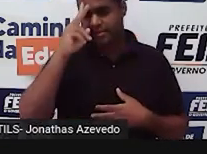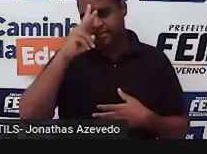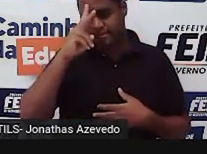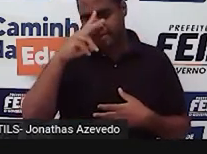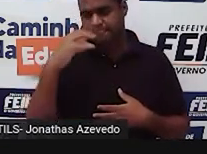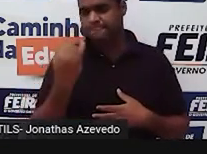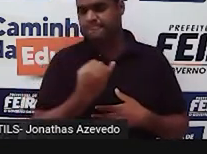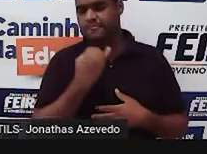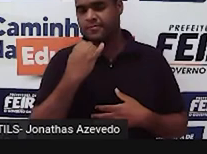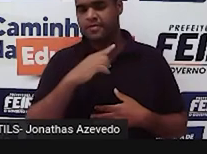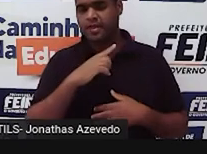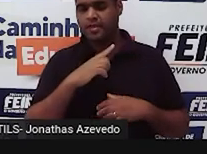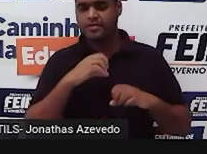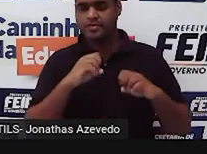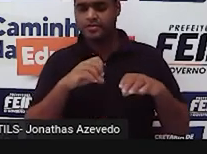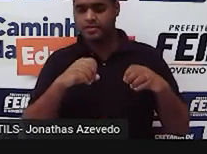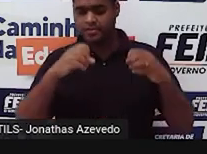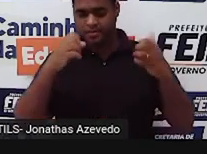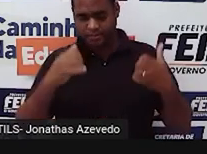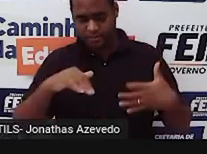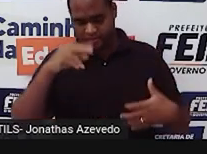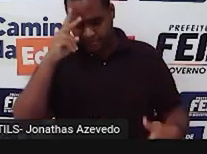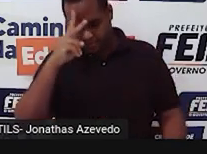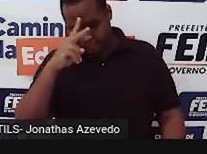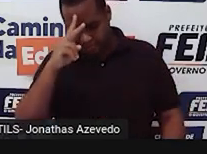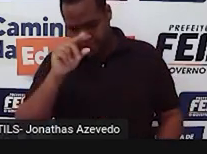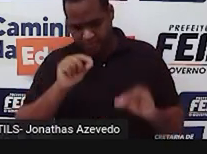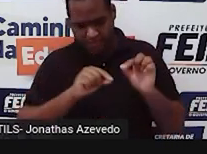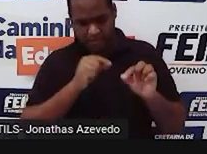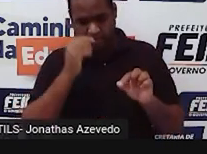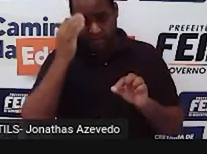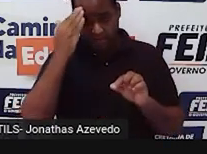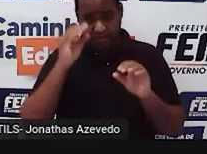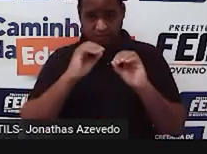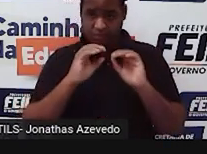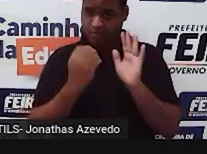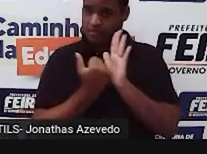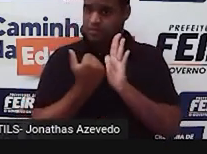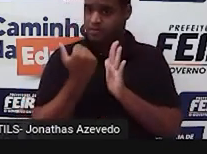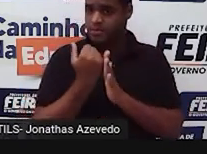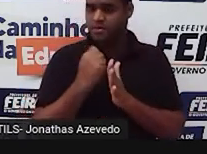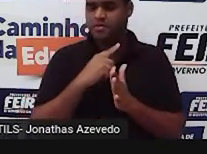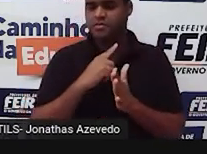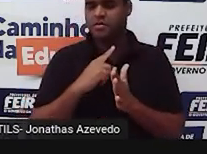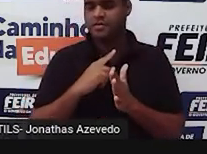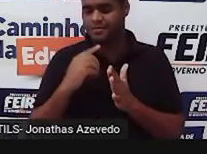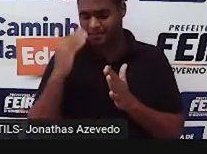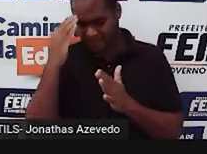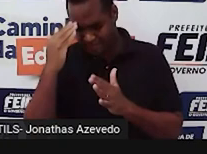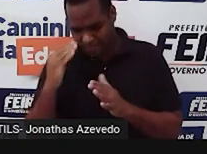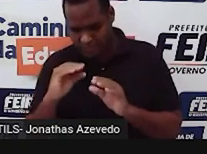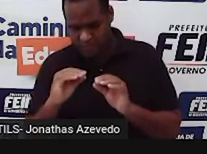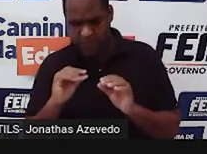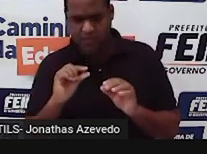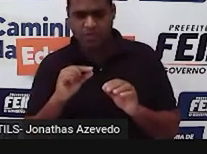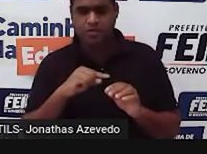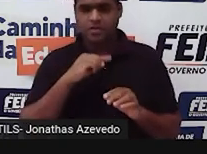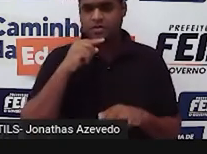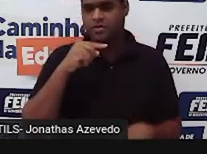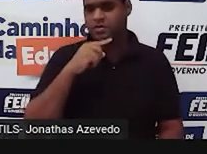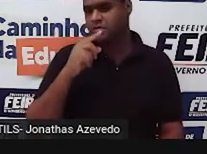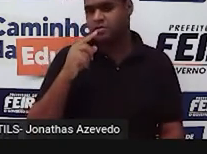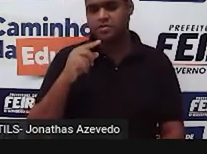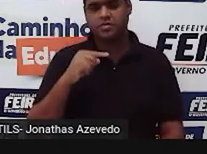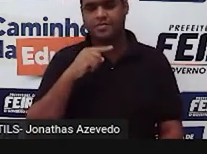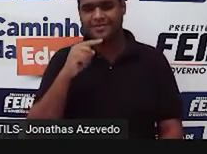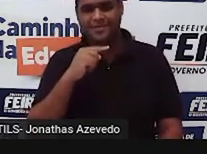dessa aula. E nessa lembrança você vai ver, né, onde você entendeu mais, onde você entendeu menos, onde você teve mais dúvidas ou menos